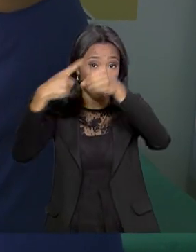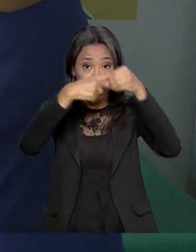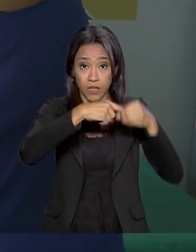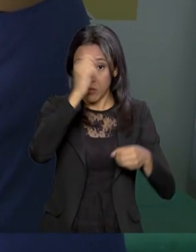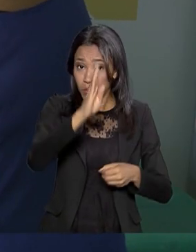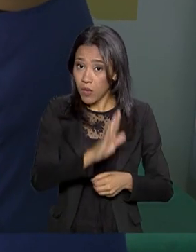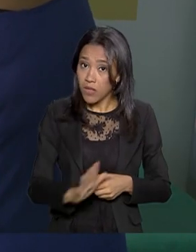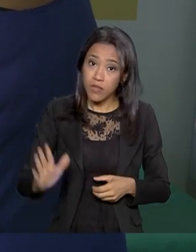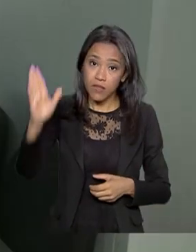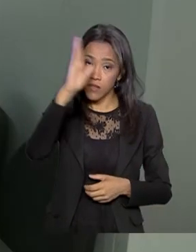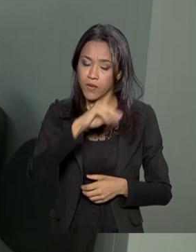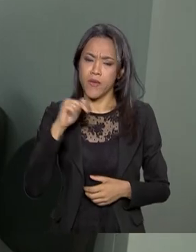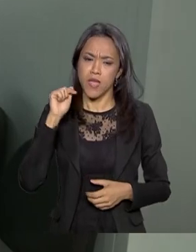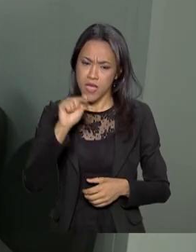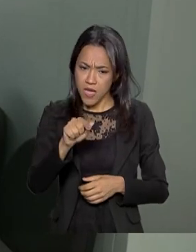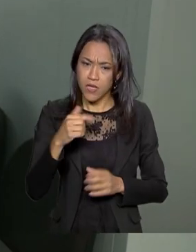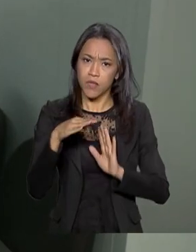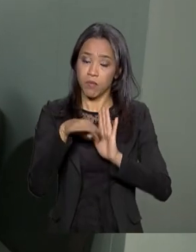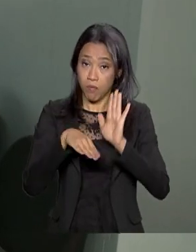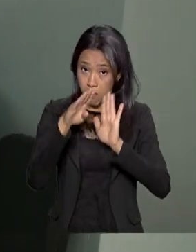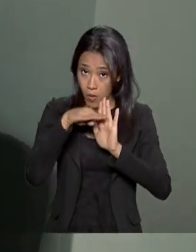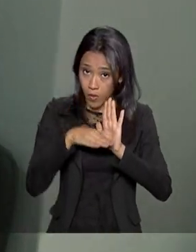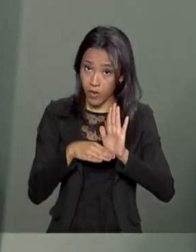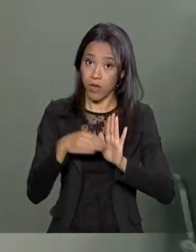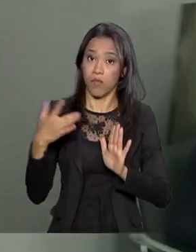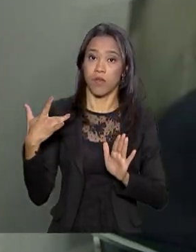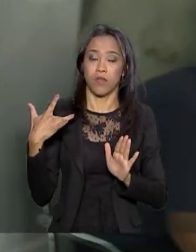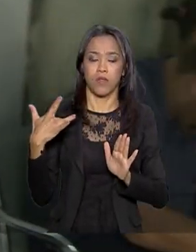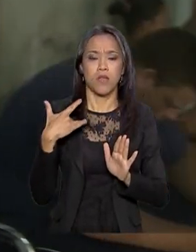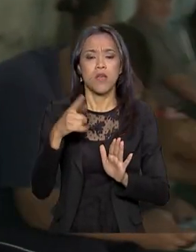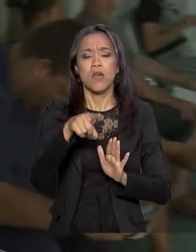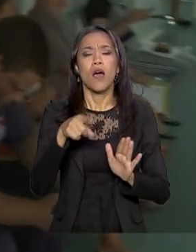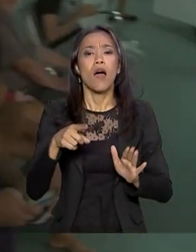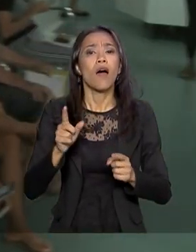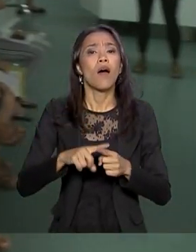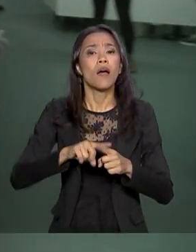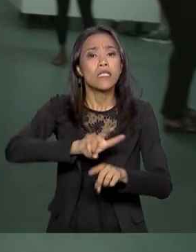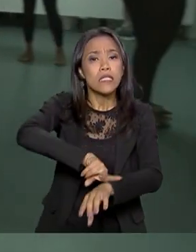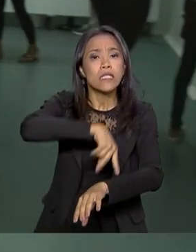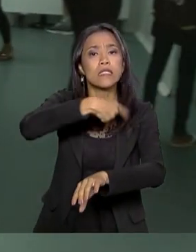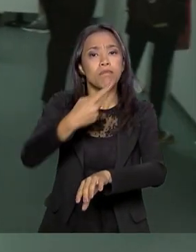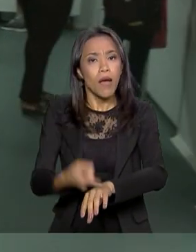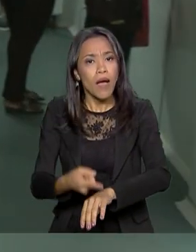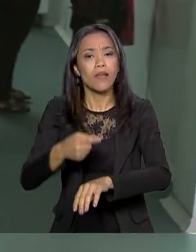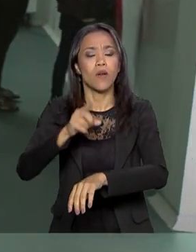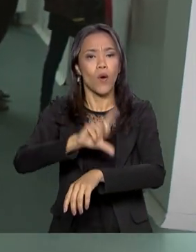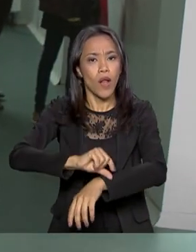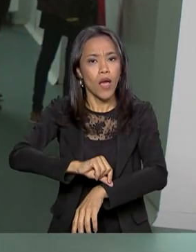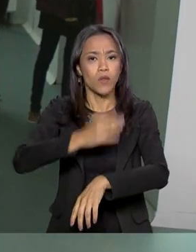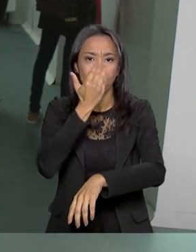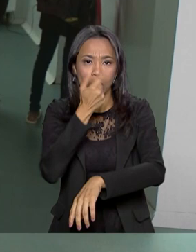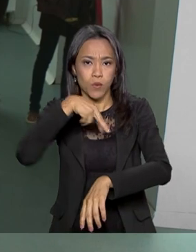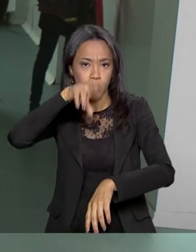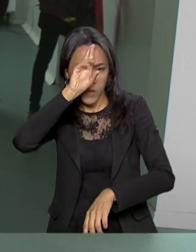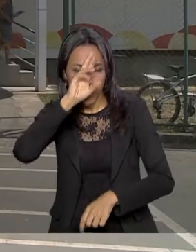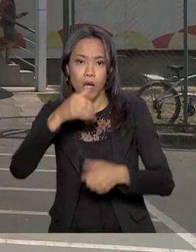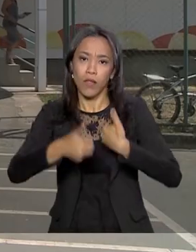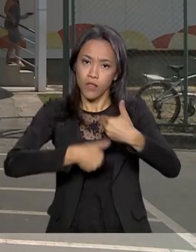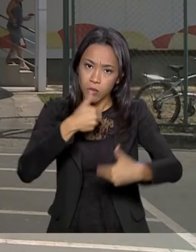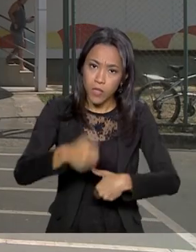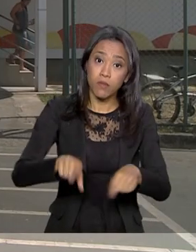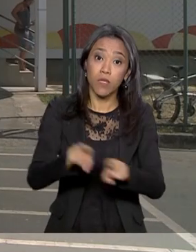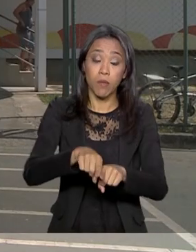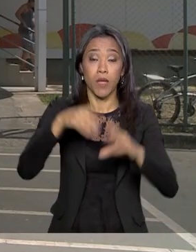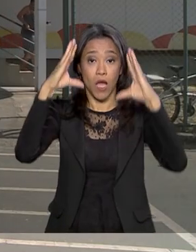O programa estende o horário de funcionamento para o período da noite, horário de almoço e também para os fins de semana,